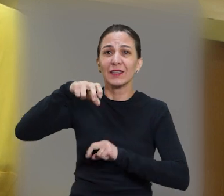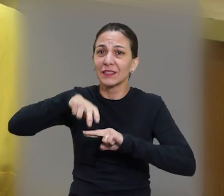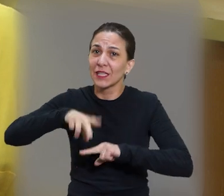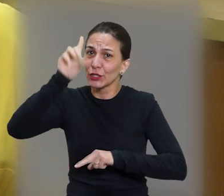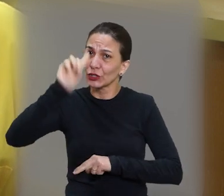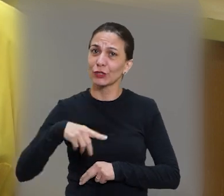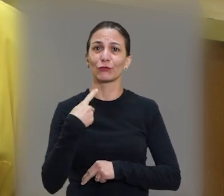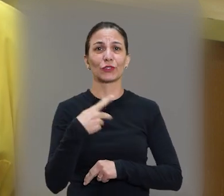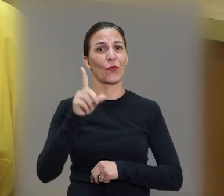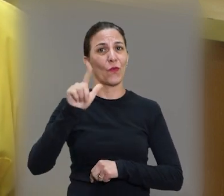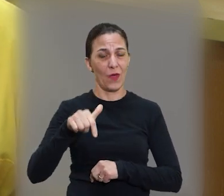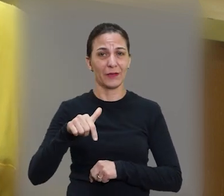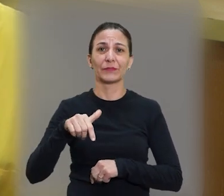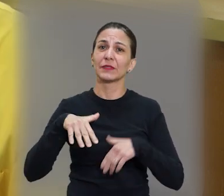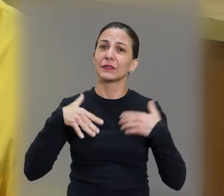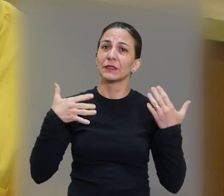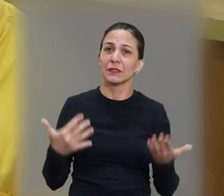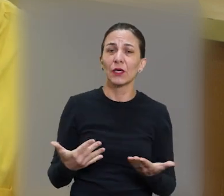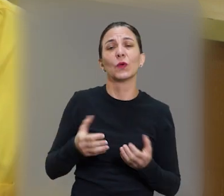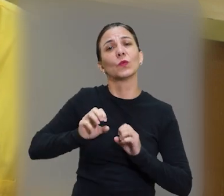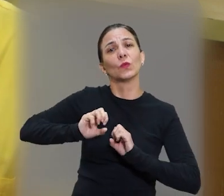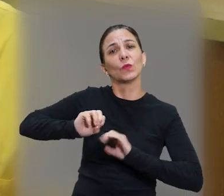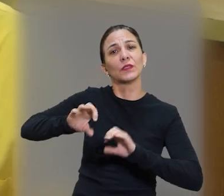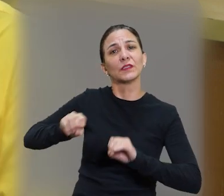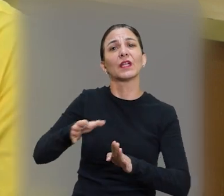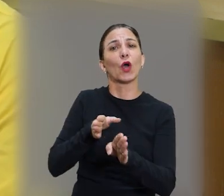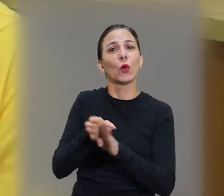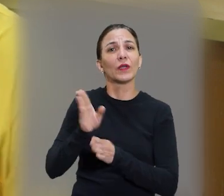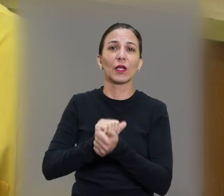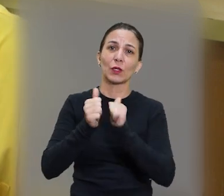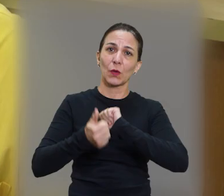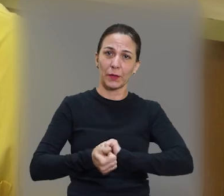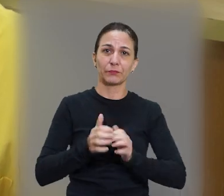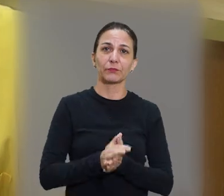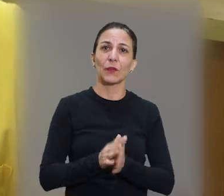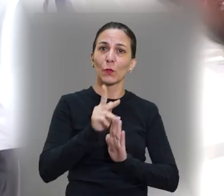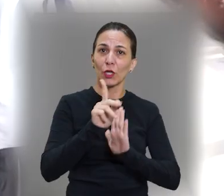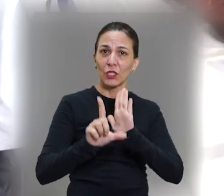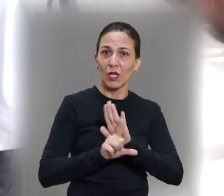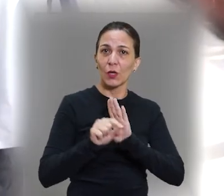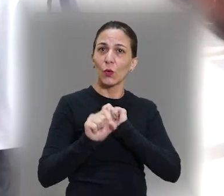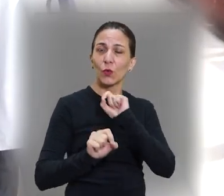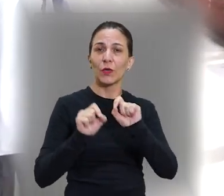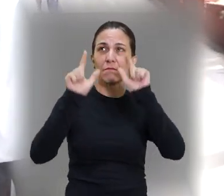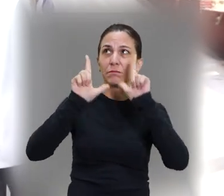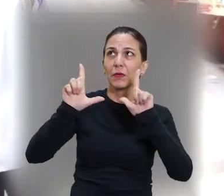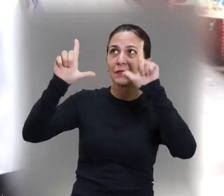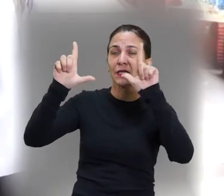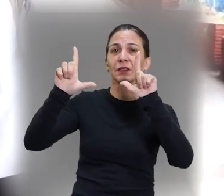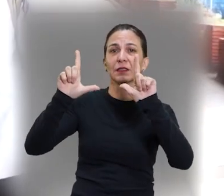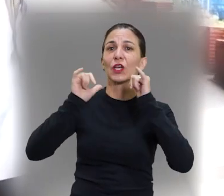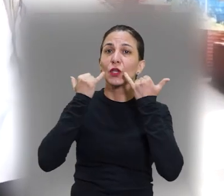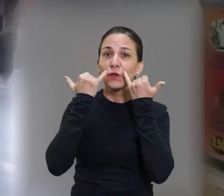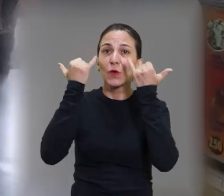direito de estarem sentadas, coisas dessa natureza. Então uma educação nesse sentido seria muito importante. O projeto prevê a